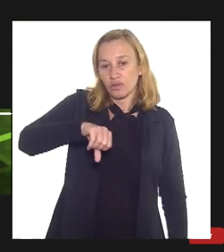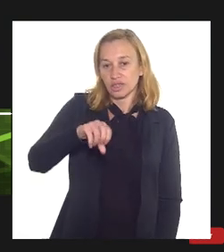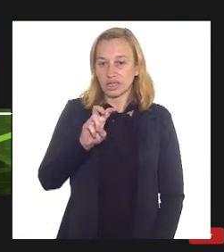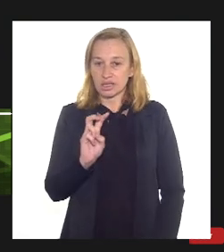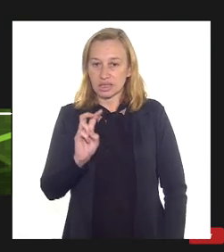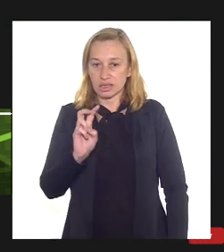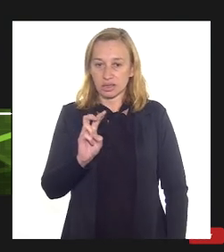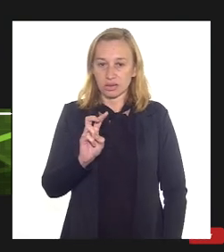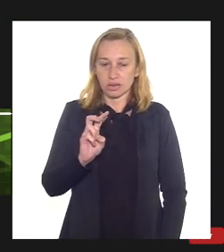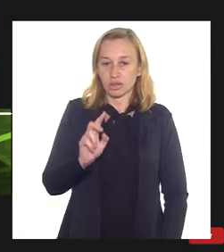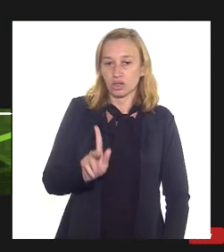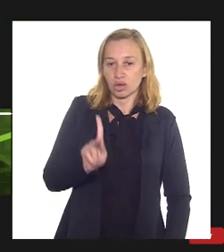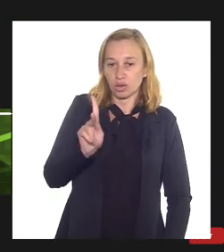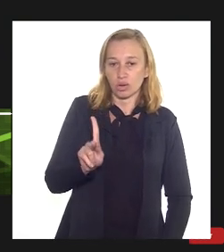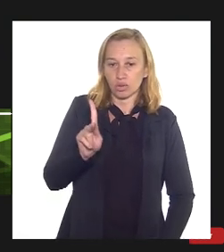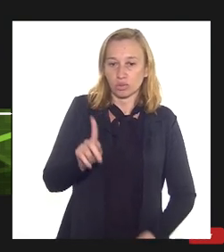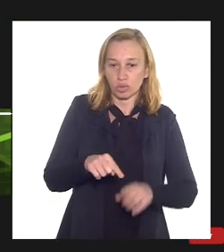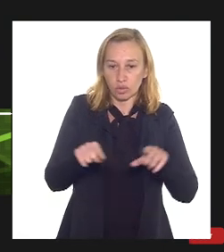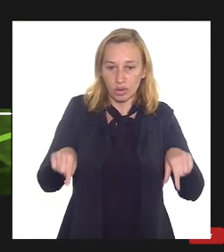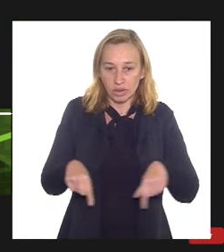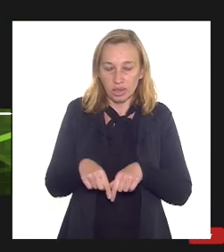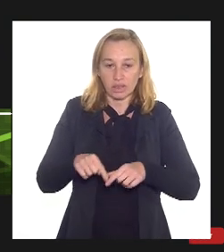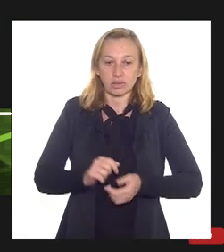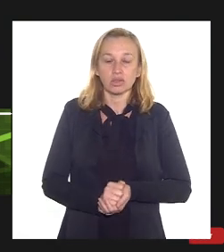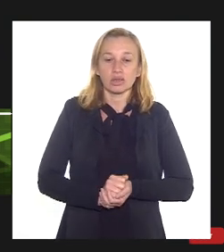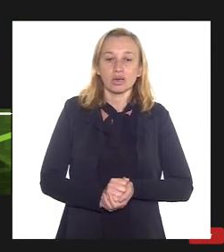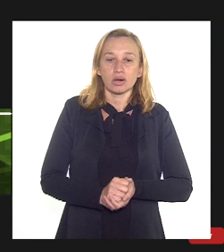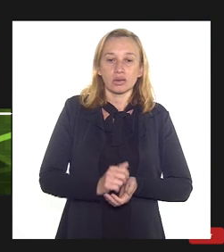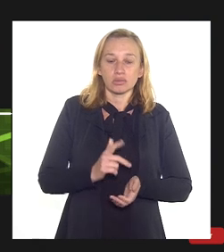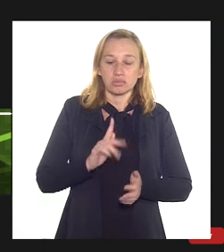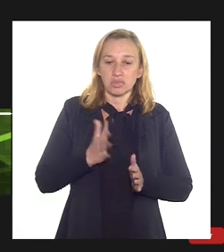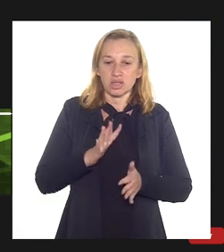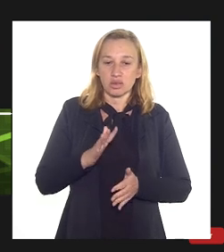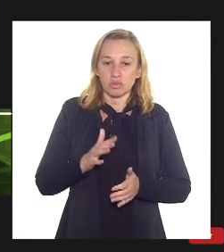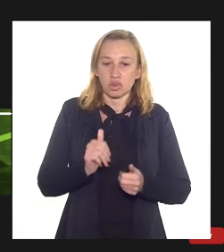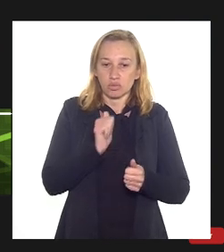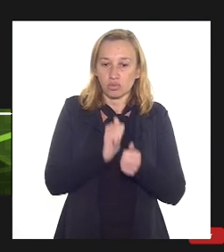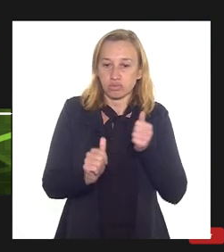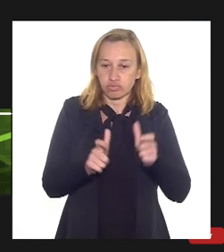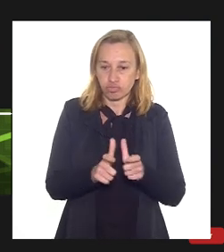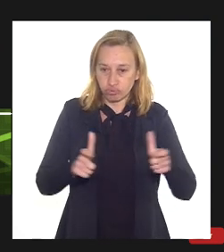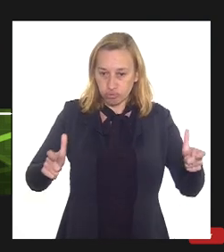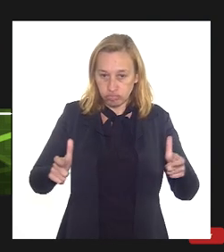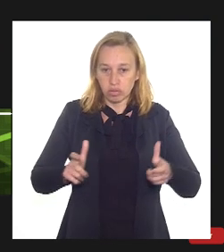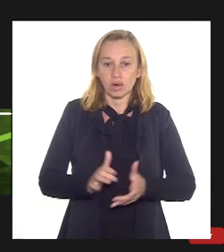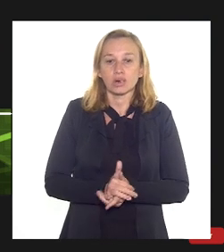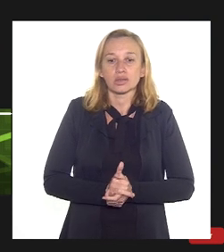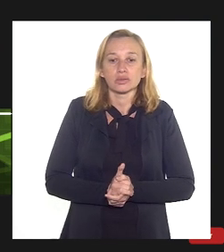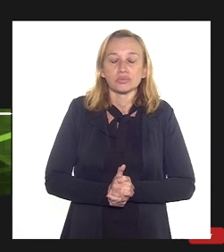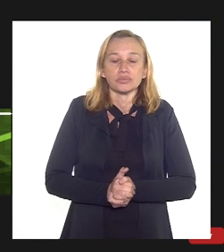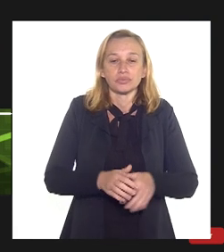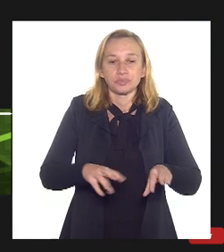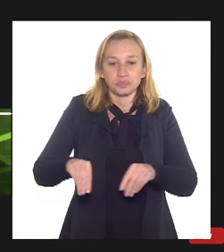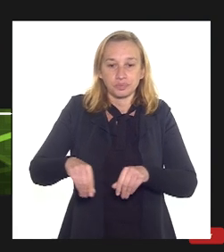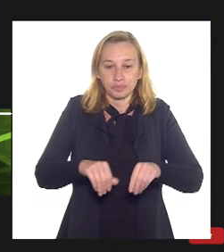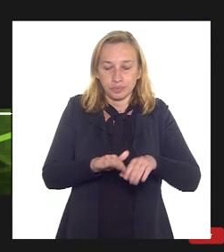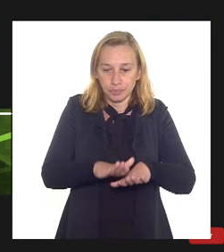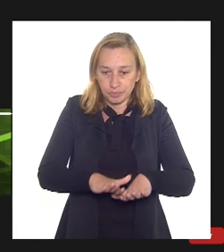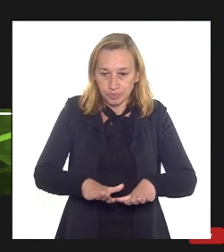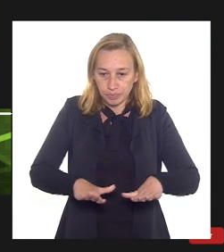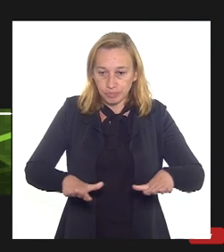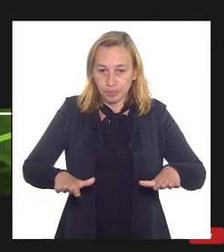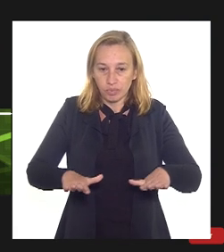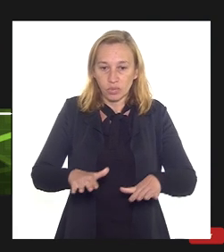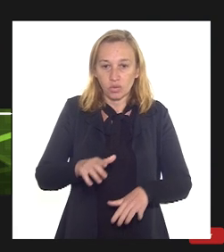para dar uma dimensão, equivale a cerca de 4 mil campos de futebol. Dessa área, a parcela terraplanada é aproximadamente